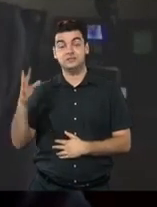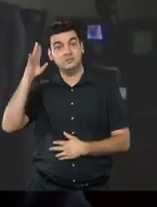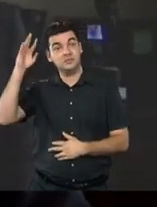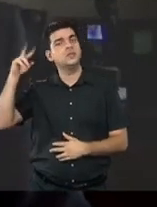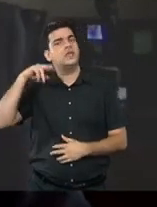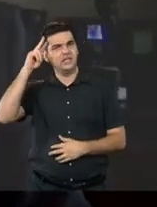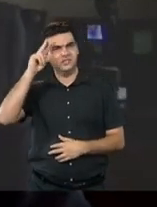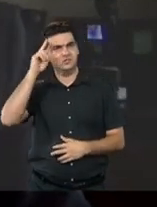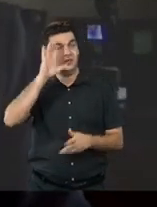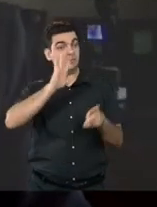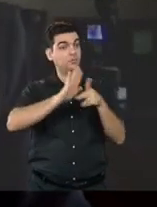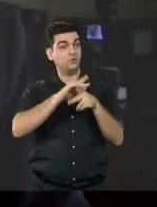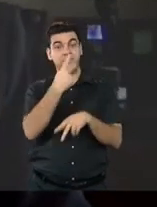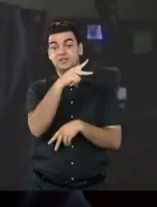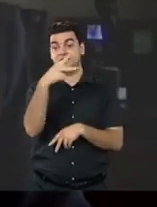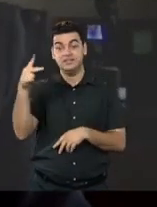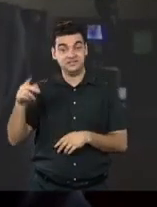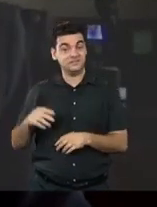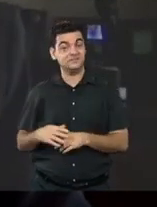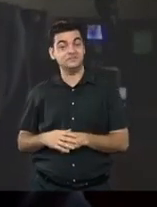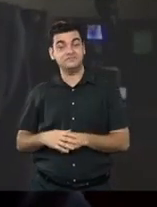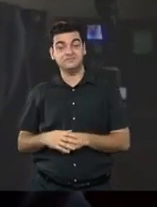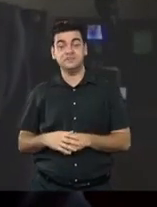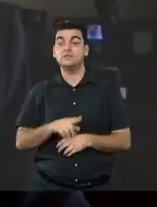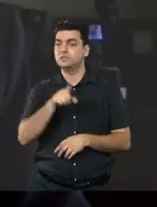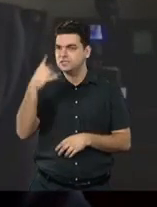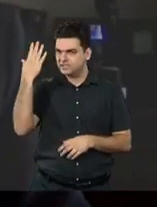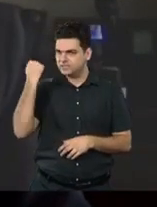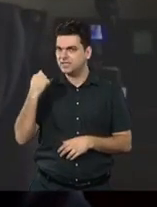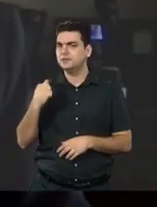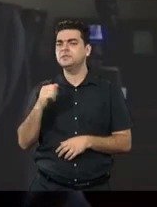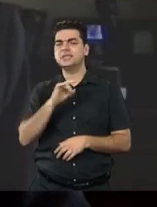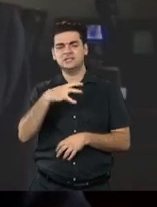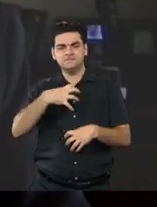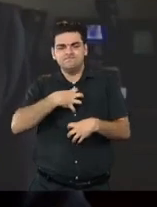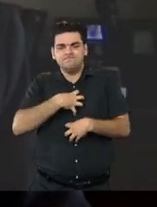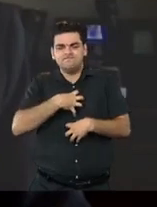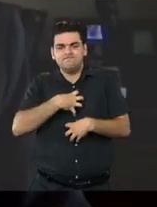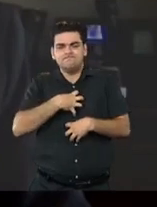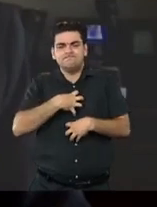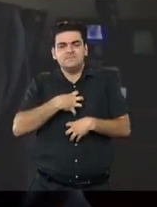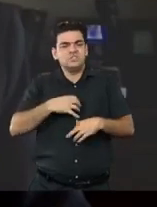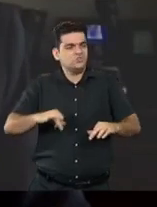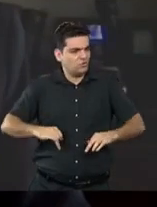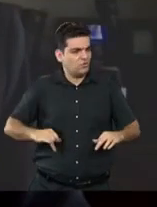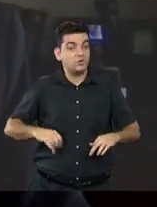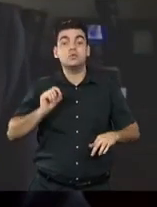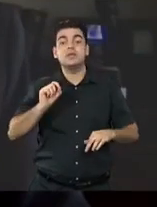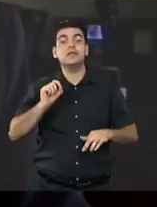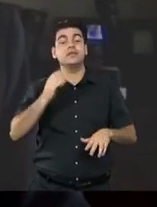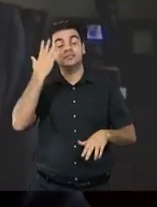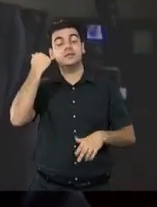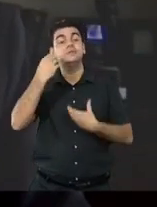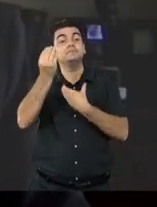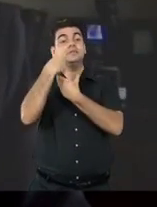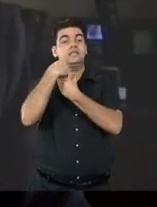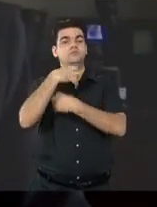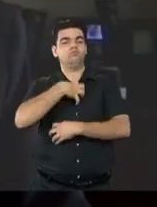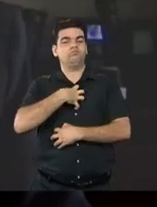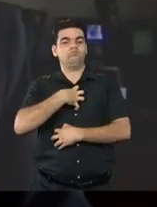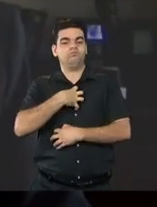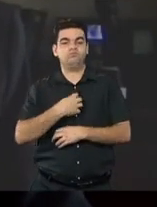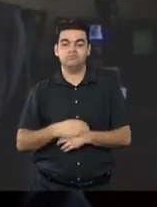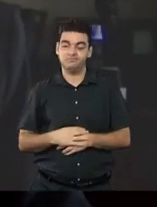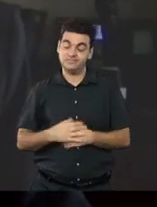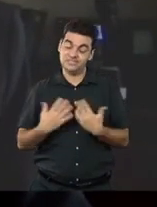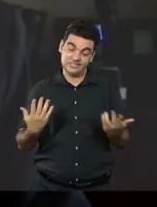e, como na música, cada um sabe a dor e a delícia de ser o que é. E cada um